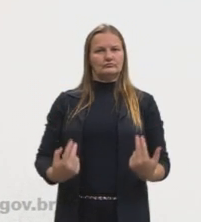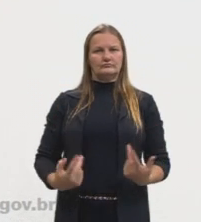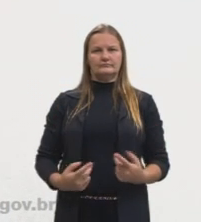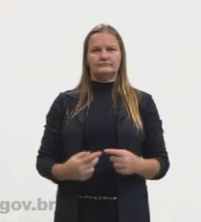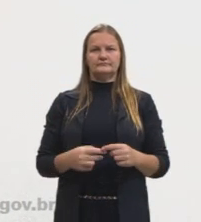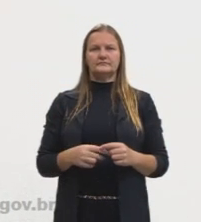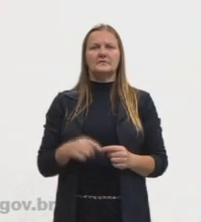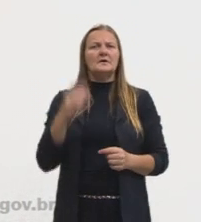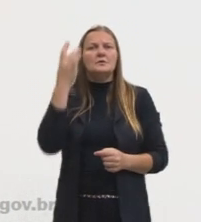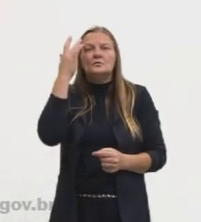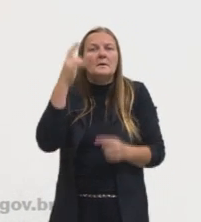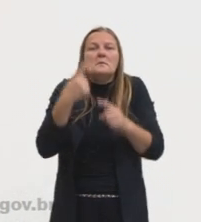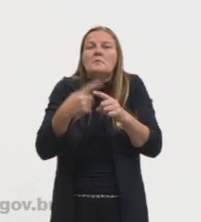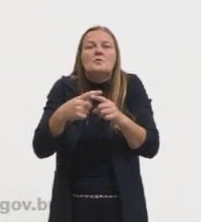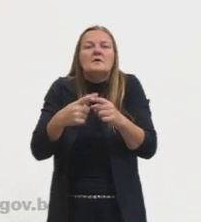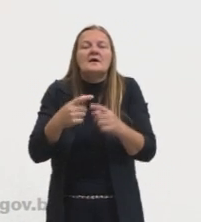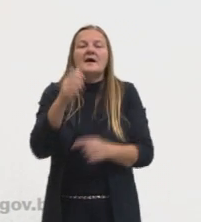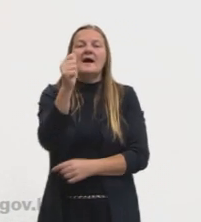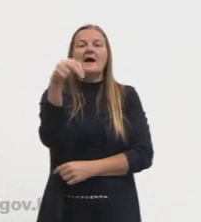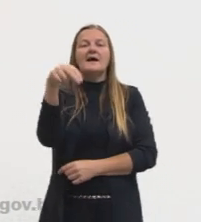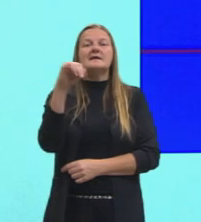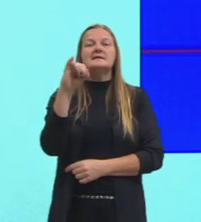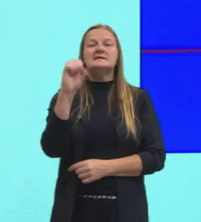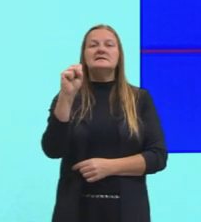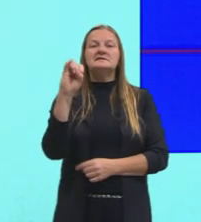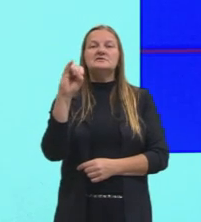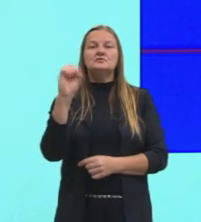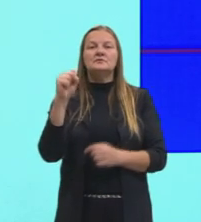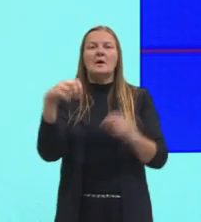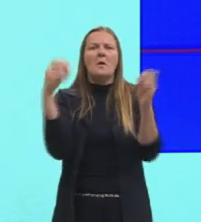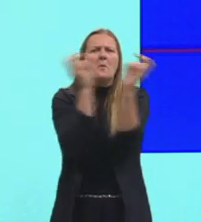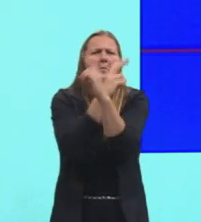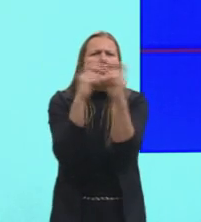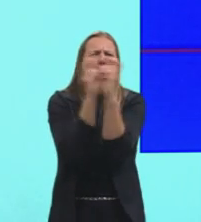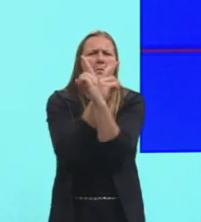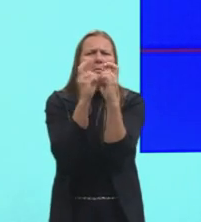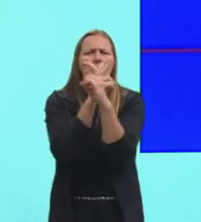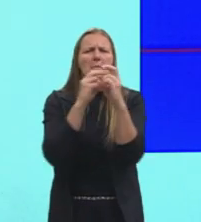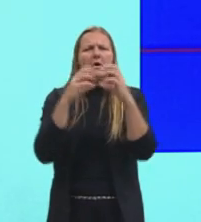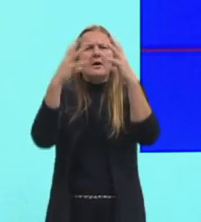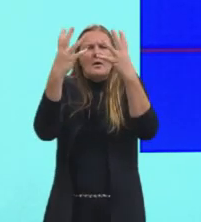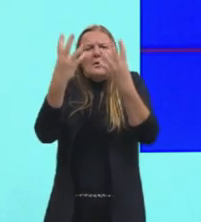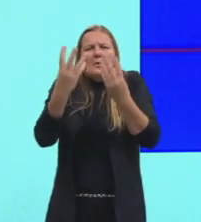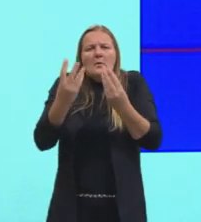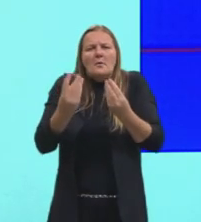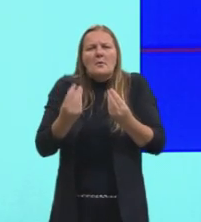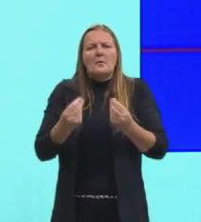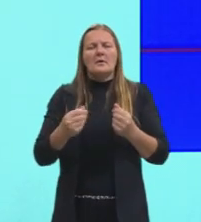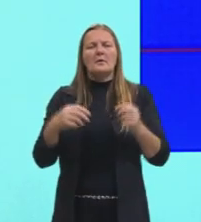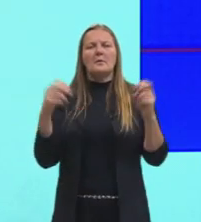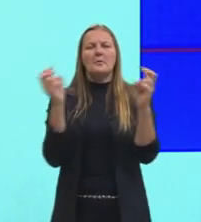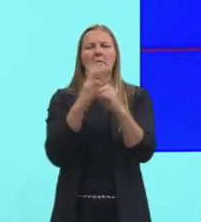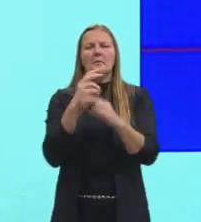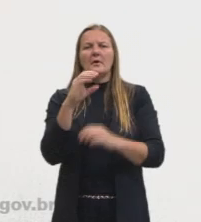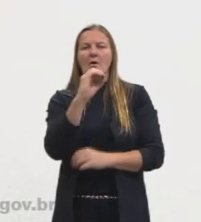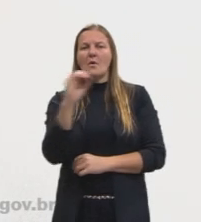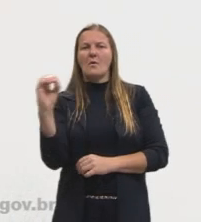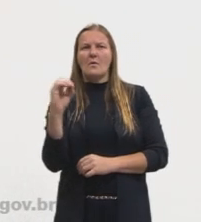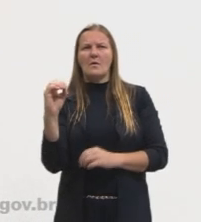esses ventos alíseos, eles acabam parando, enfraquecendo, e aí, então, tu tem um vento de oeste, né,